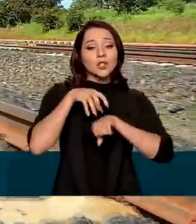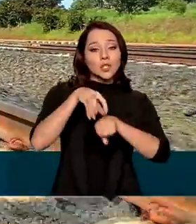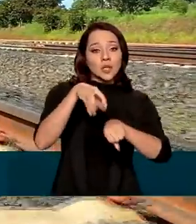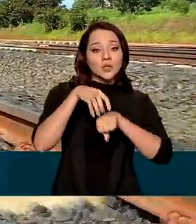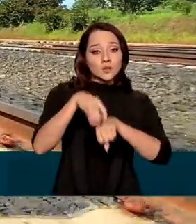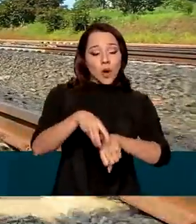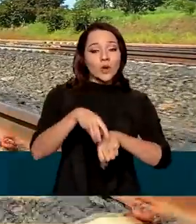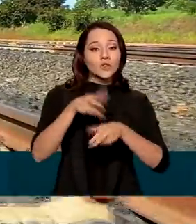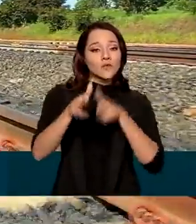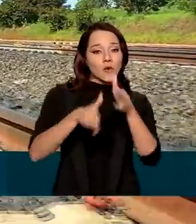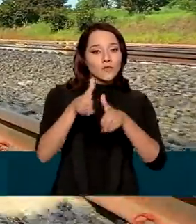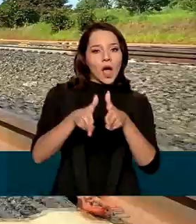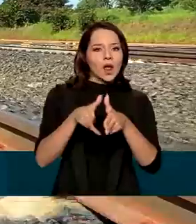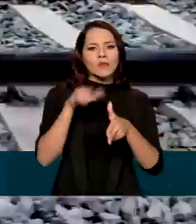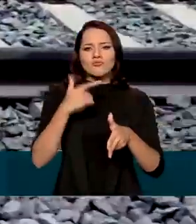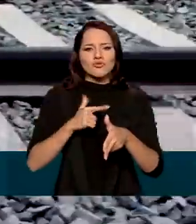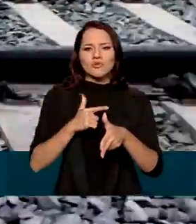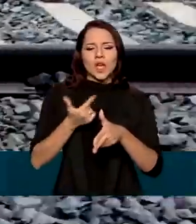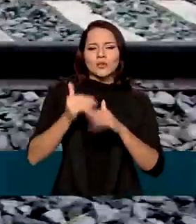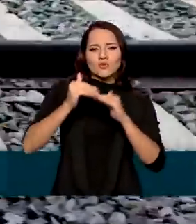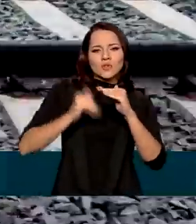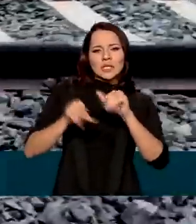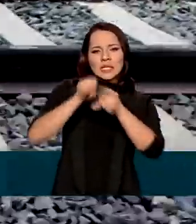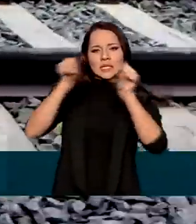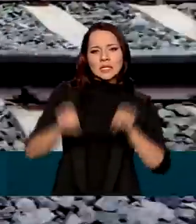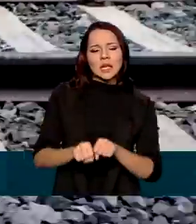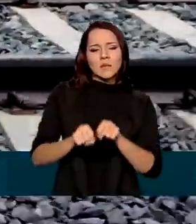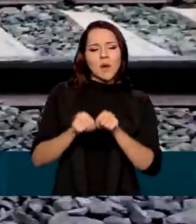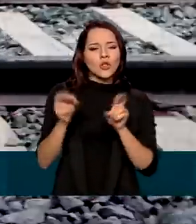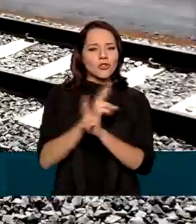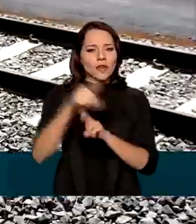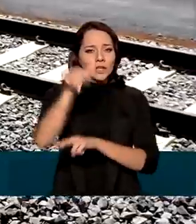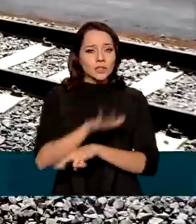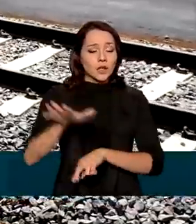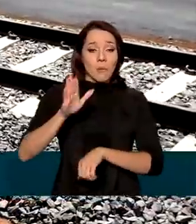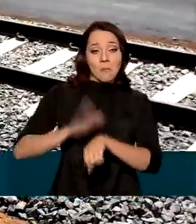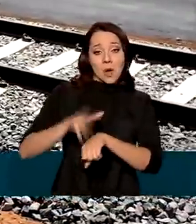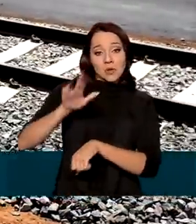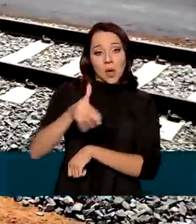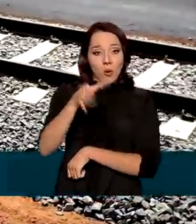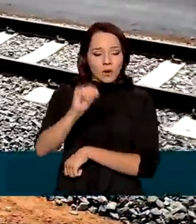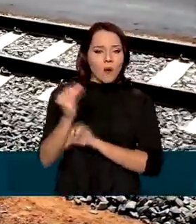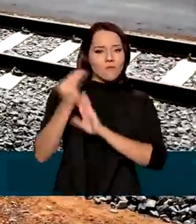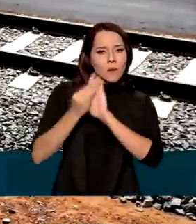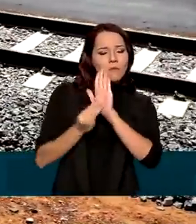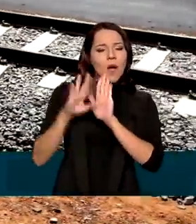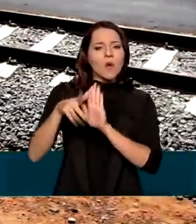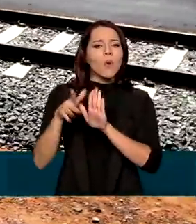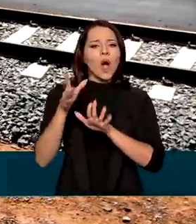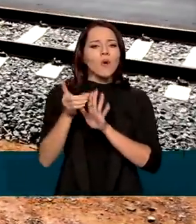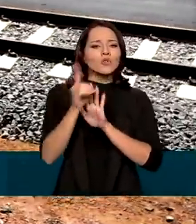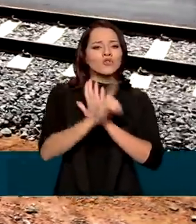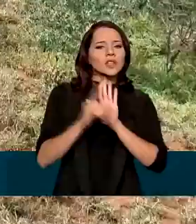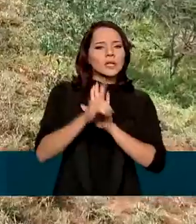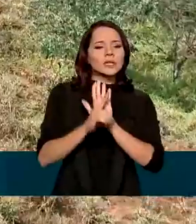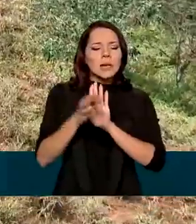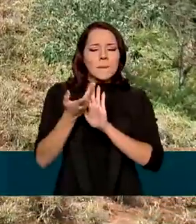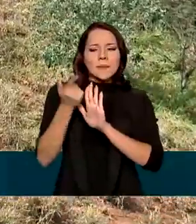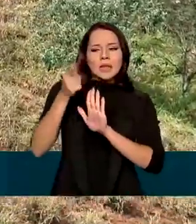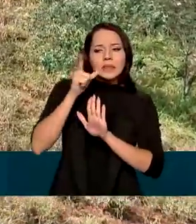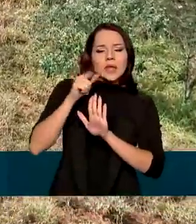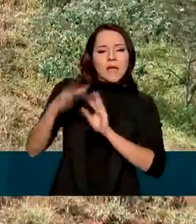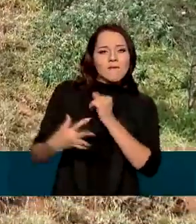ferroviário que não façam parte do subsistema ferroviário nacional. Cabe à União estabelecer as diretrizes para garantir a